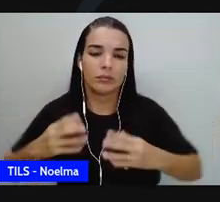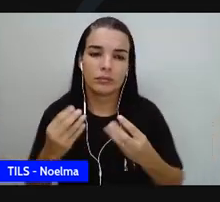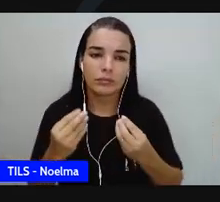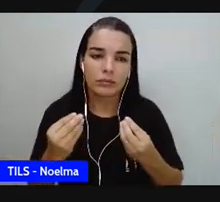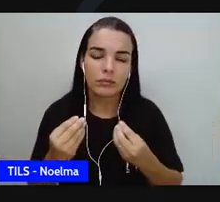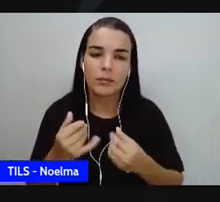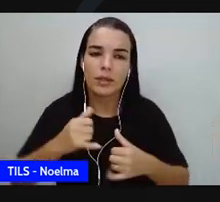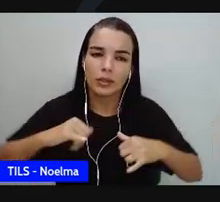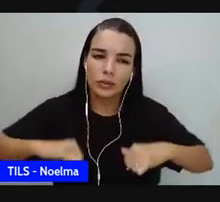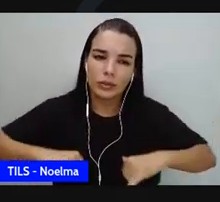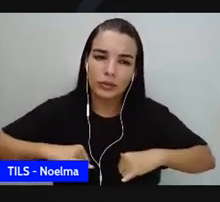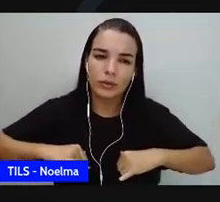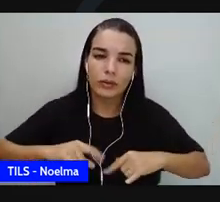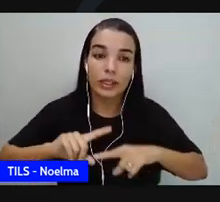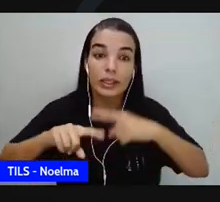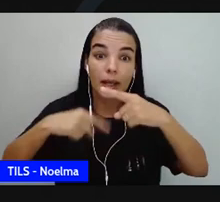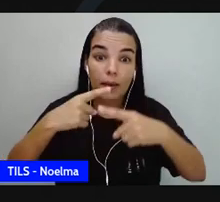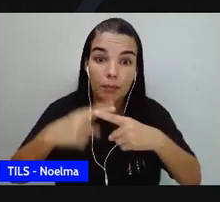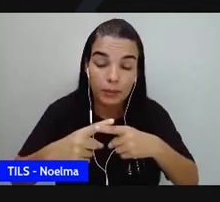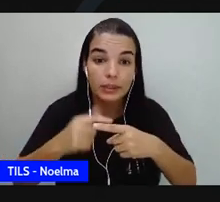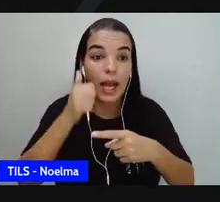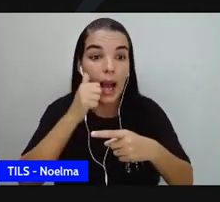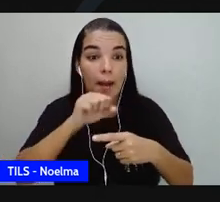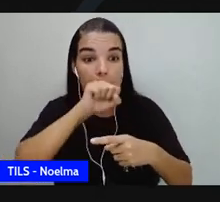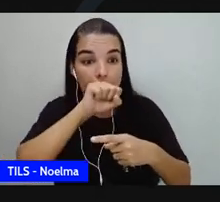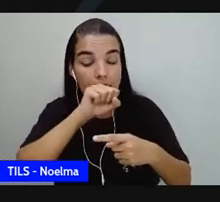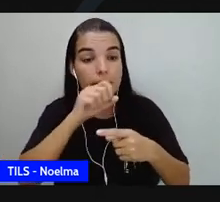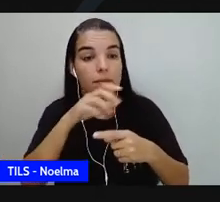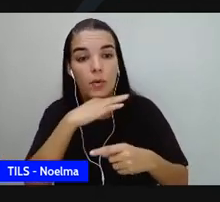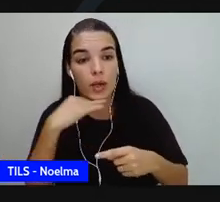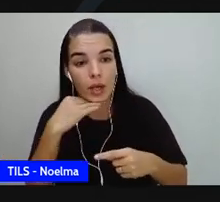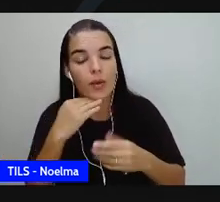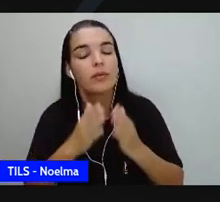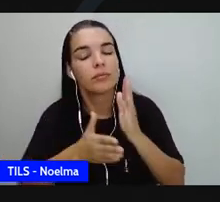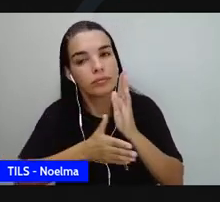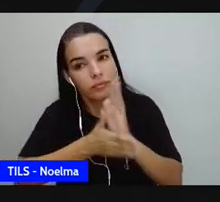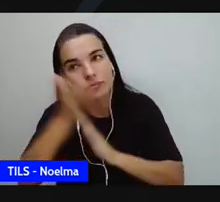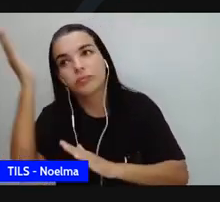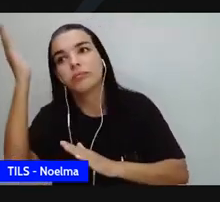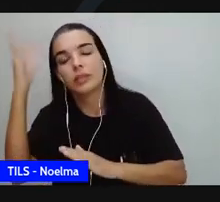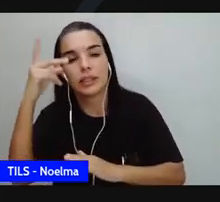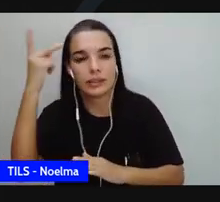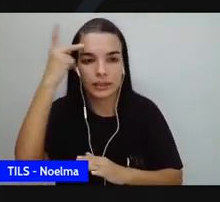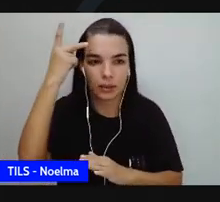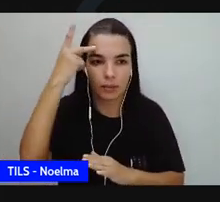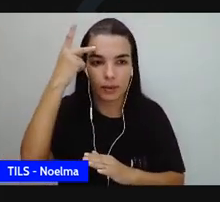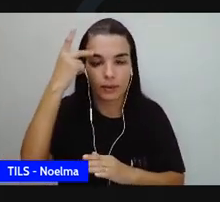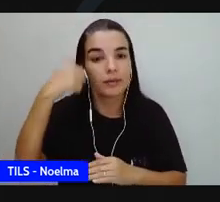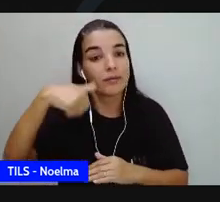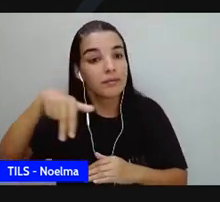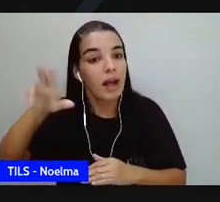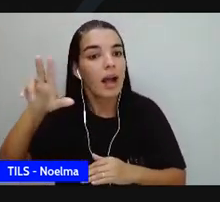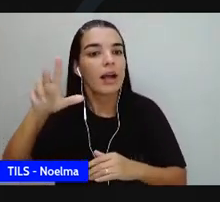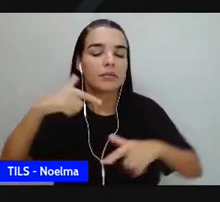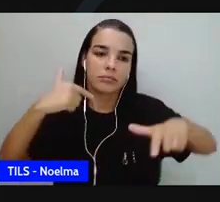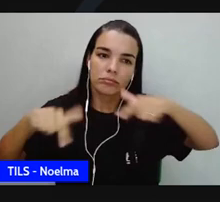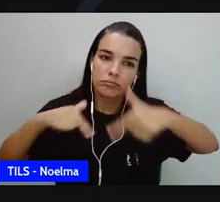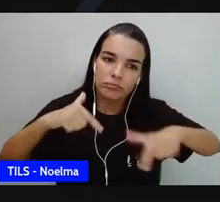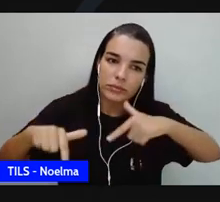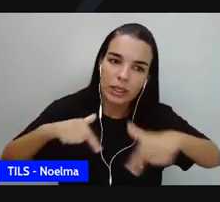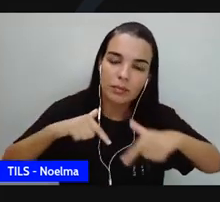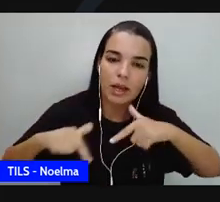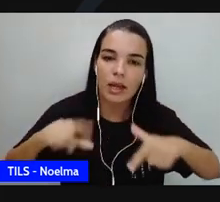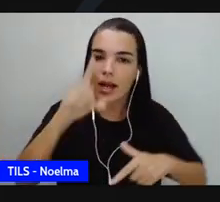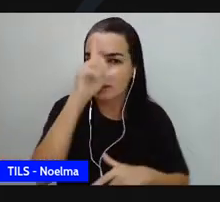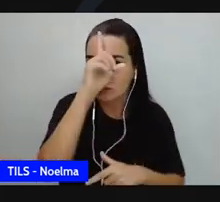Então, depois que a mãe morre, ela vai para São Paulo mesmo e lá, ela vai trabalhar com serviço geral, vai trabalhar uma conta da